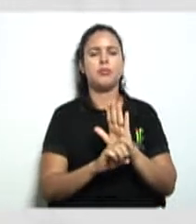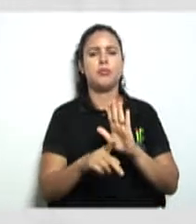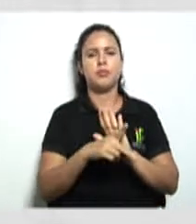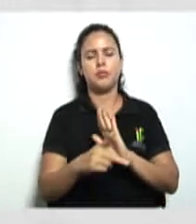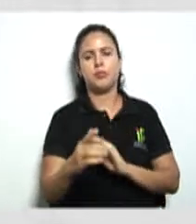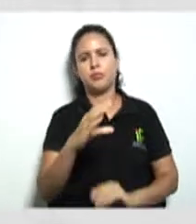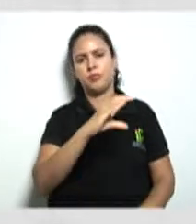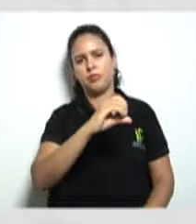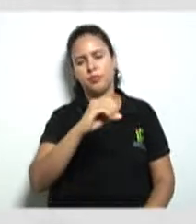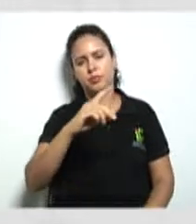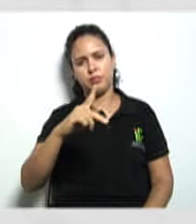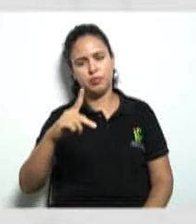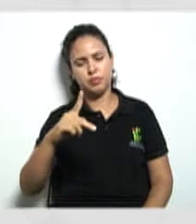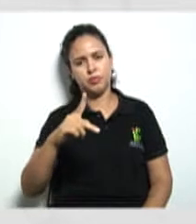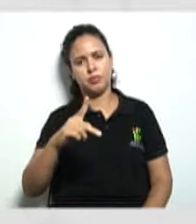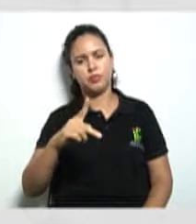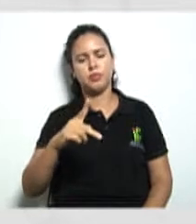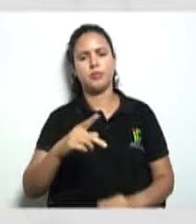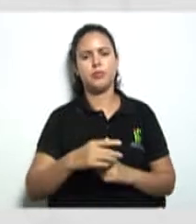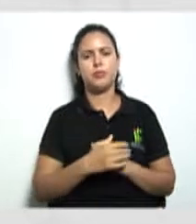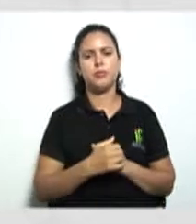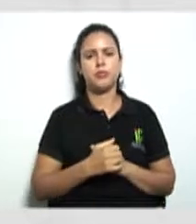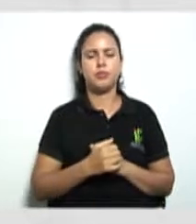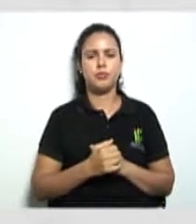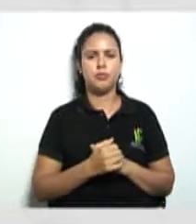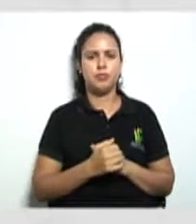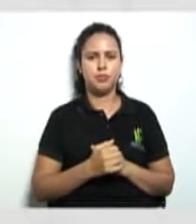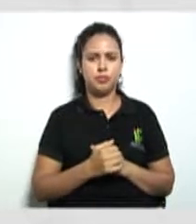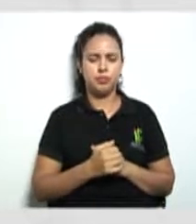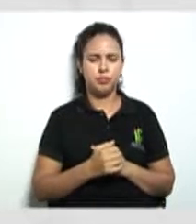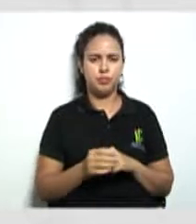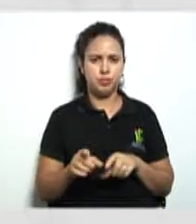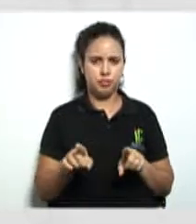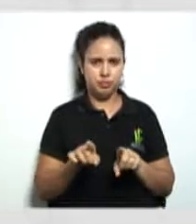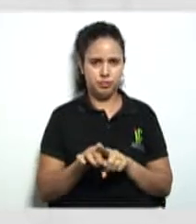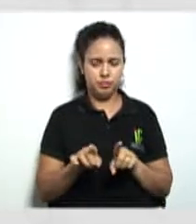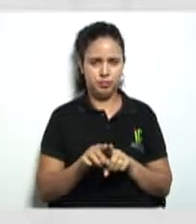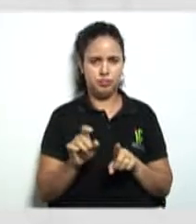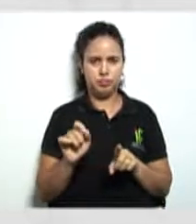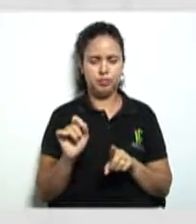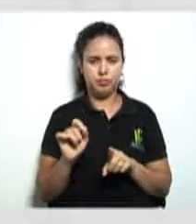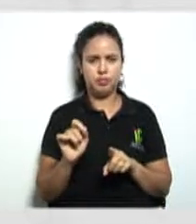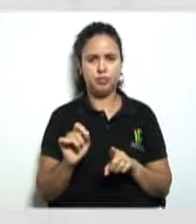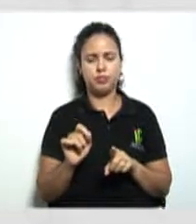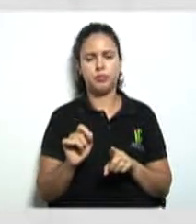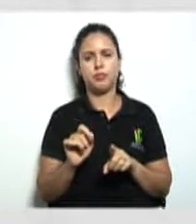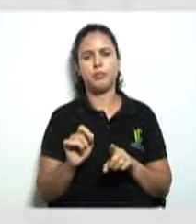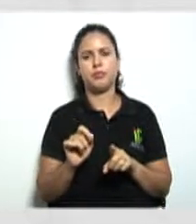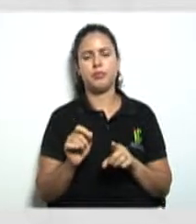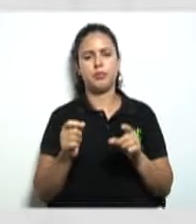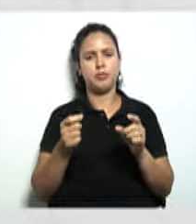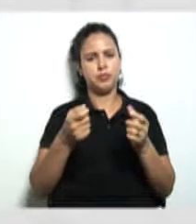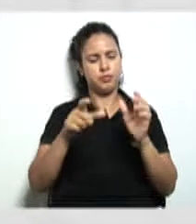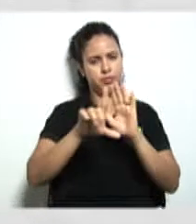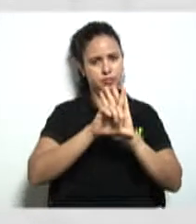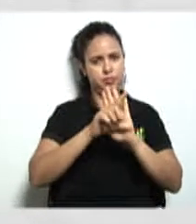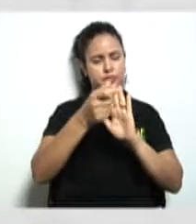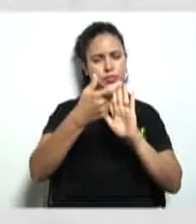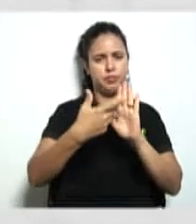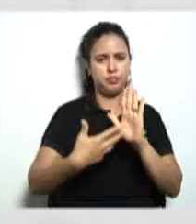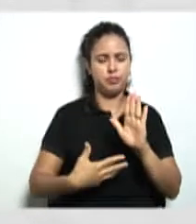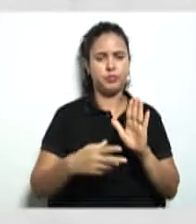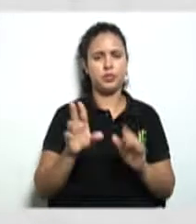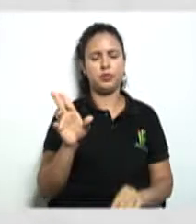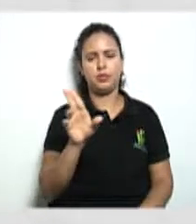aprovação do estatuto ainda aqui ó no inciso 4 ele diz tem que ter o que? nome,